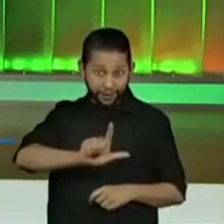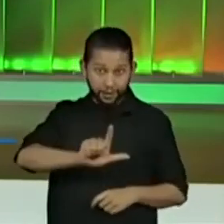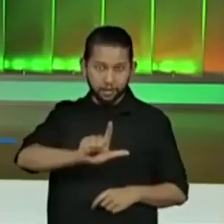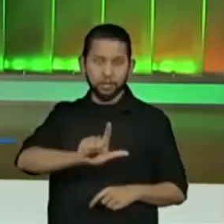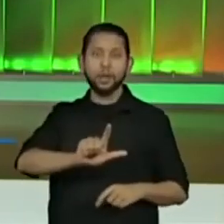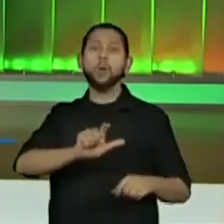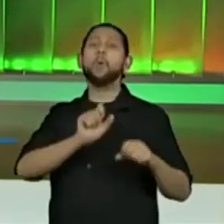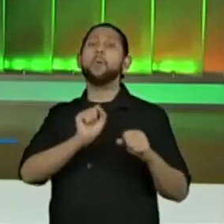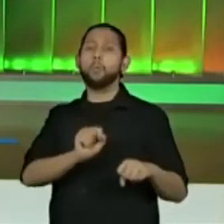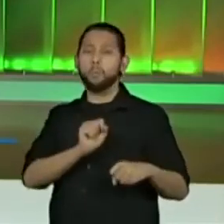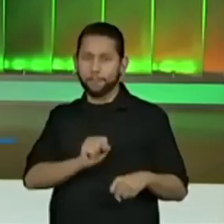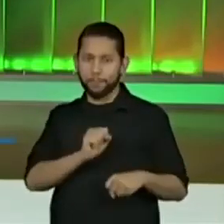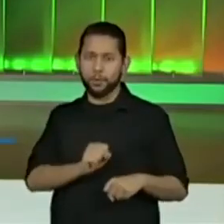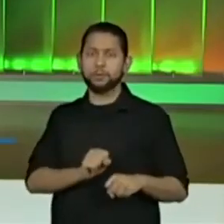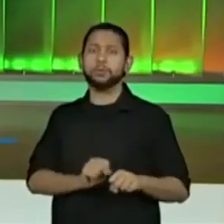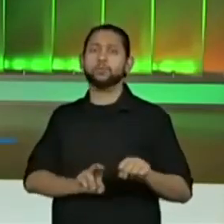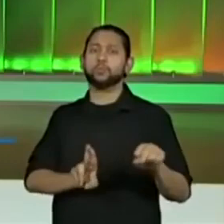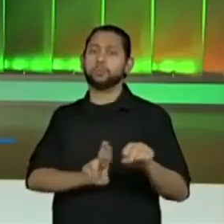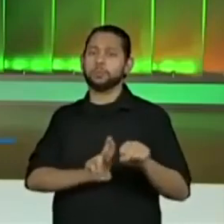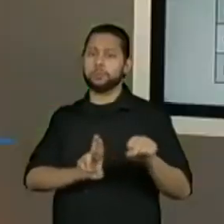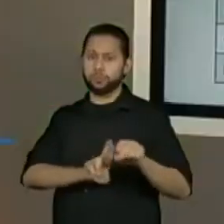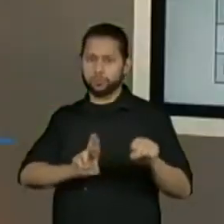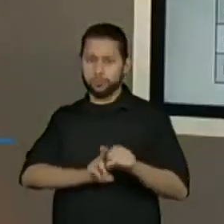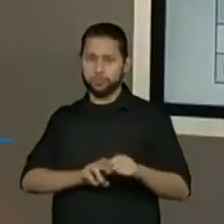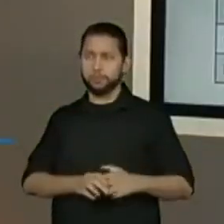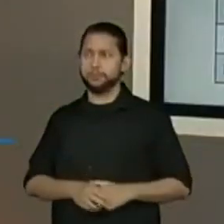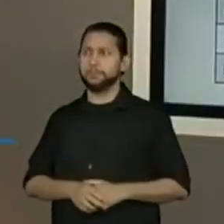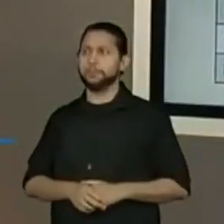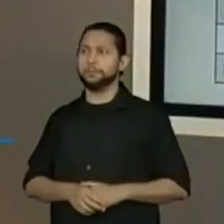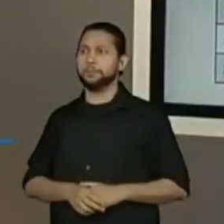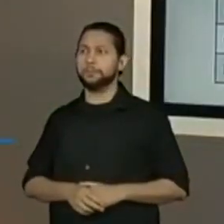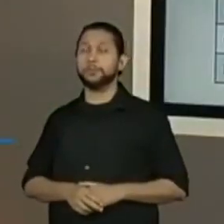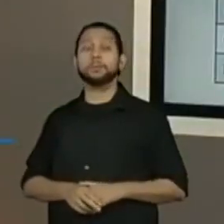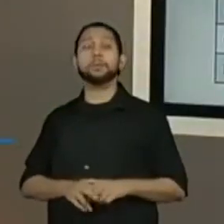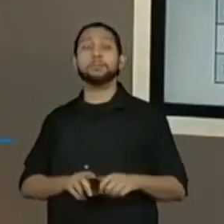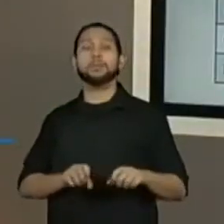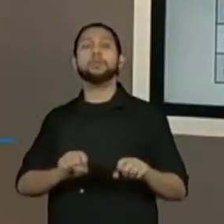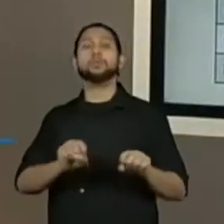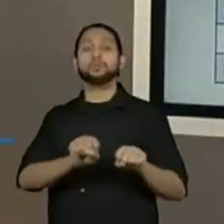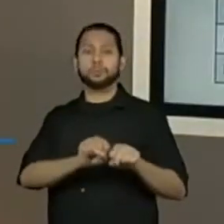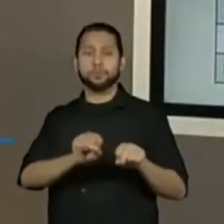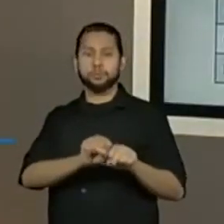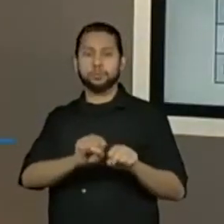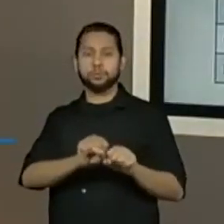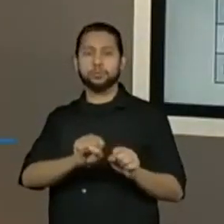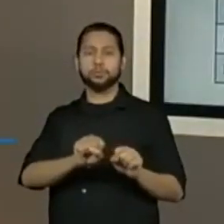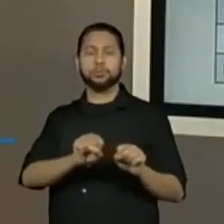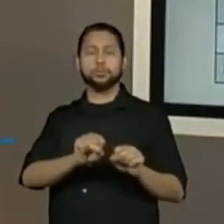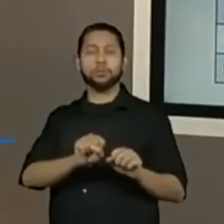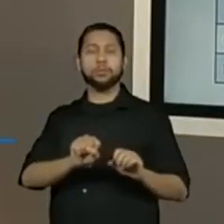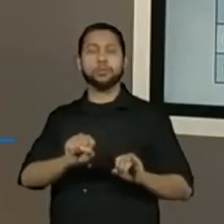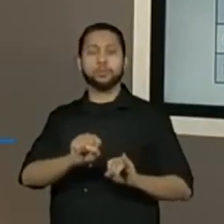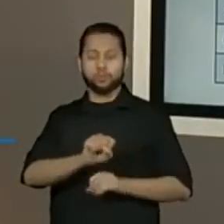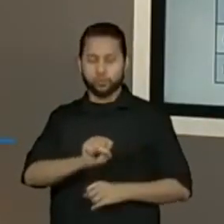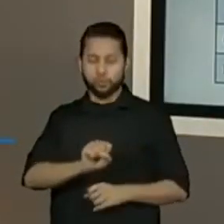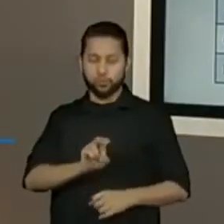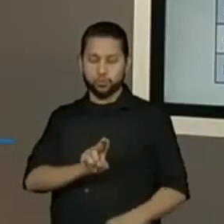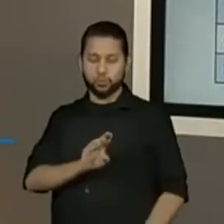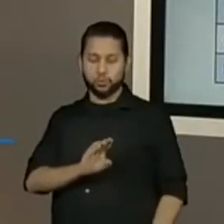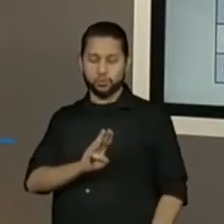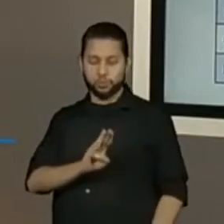Podem ser também substantivos. Os verbos não terminam em L. Olha já que dica legal. Então,